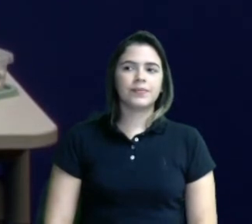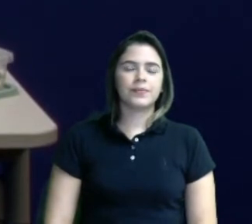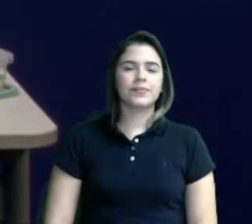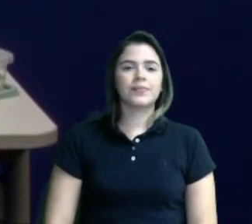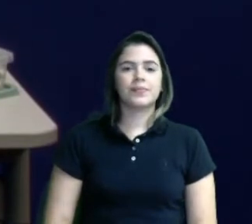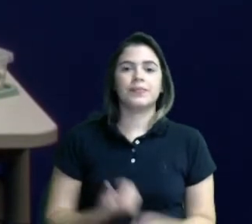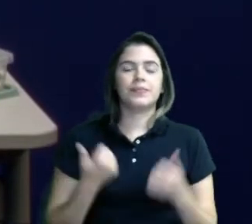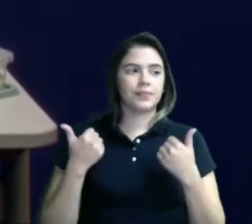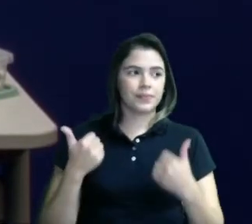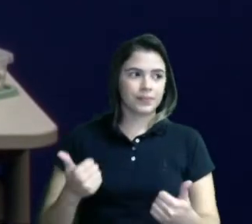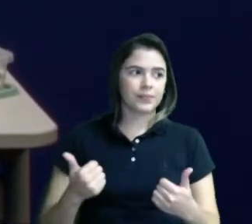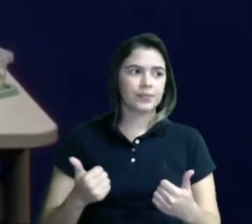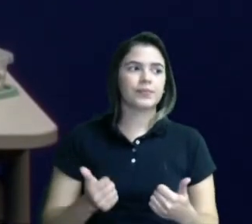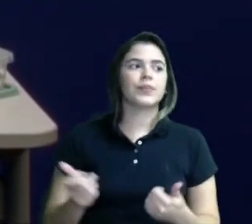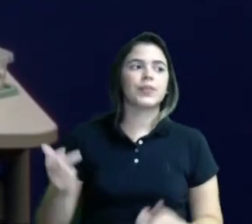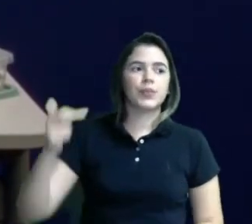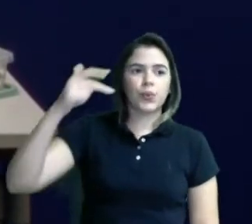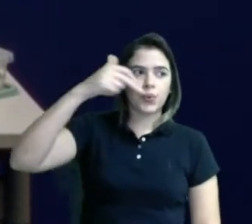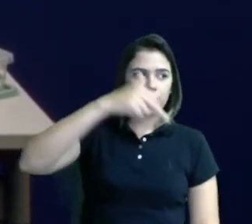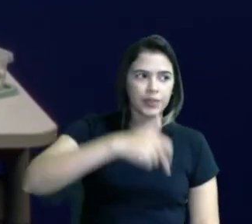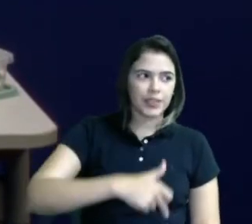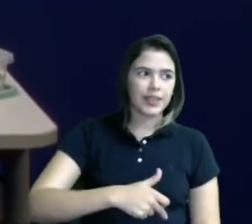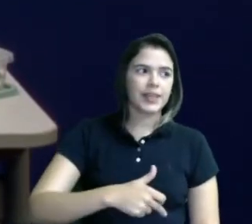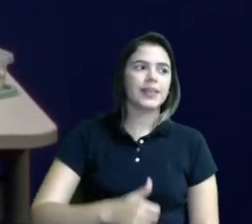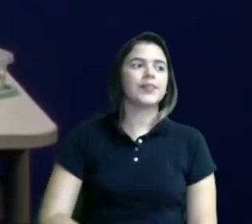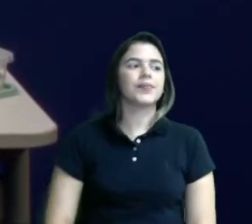Pronto. Cortei, né?